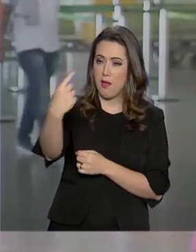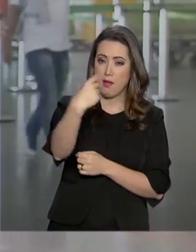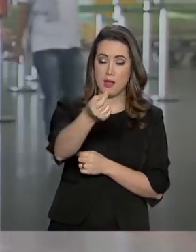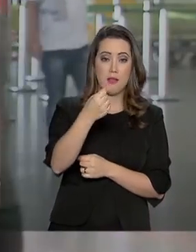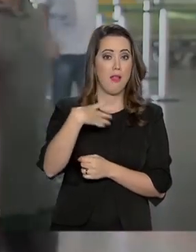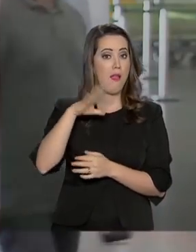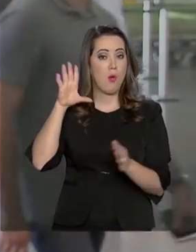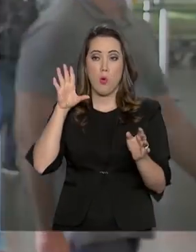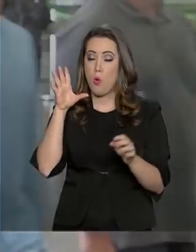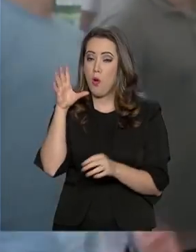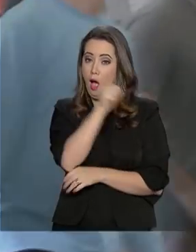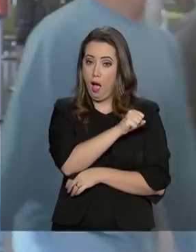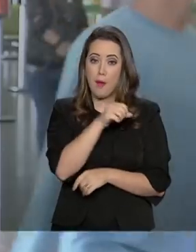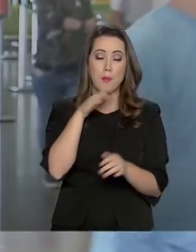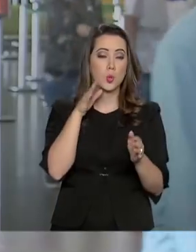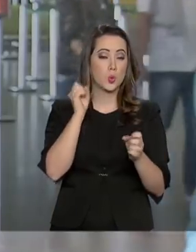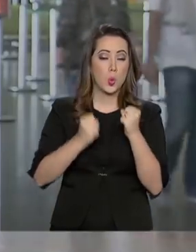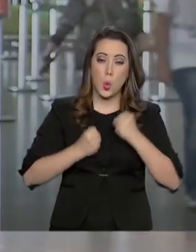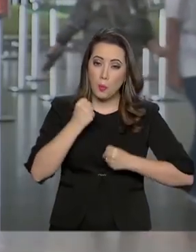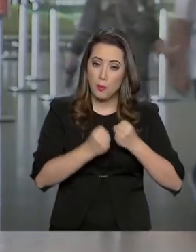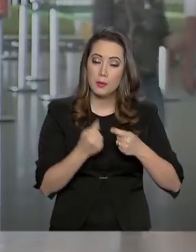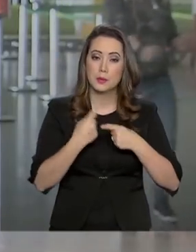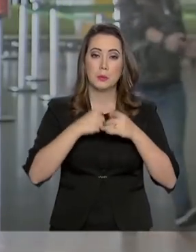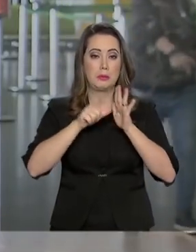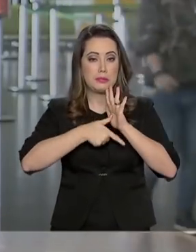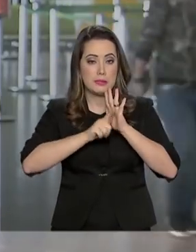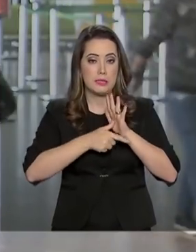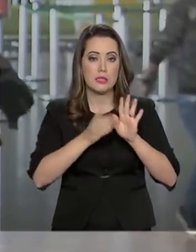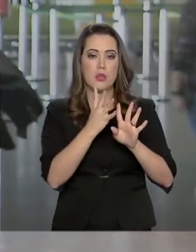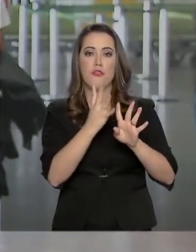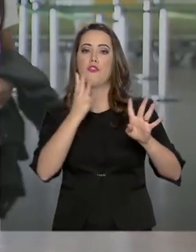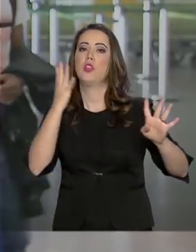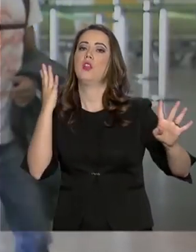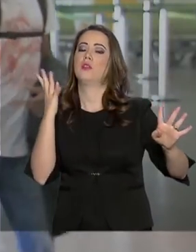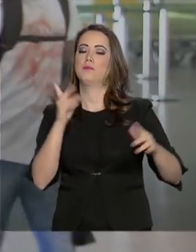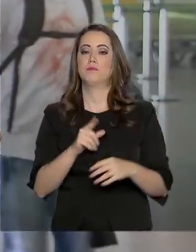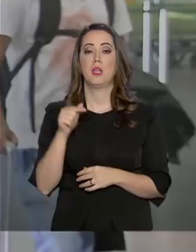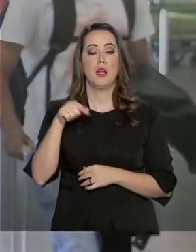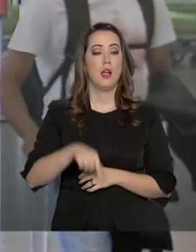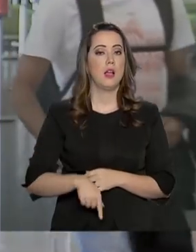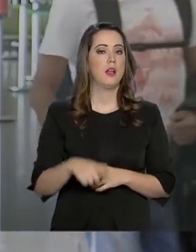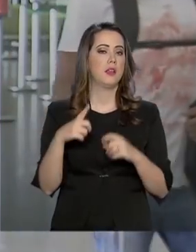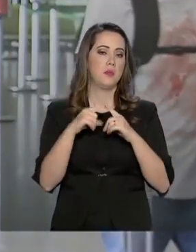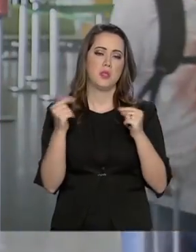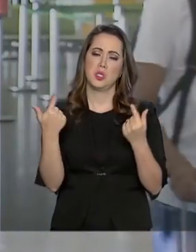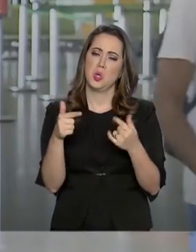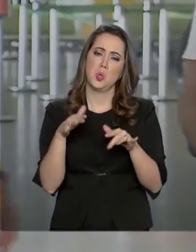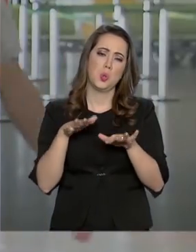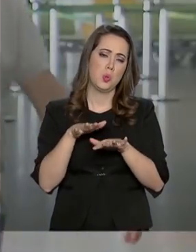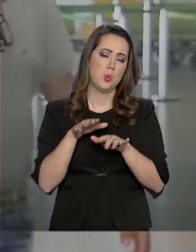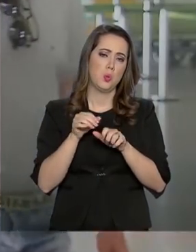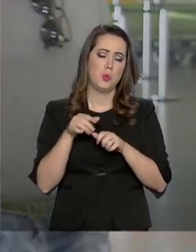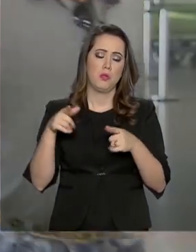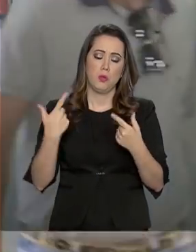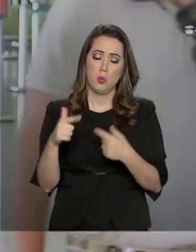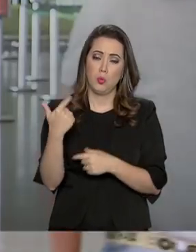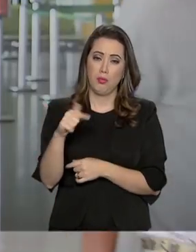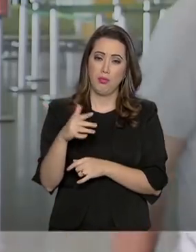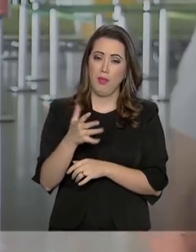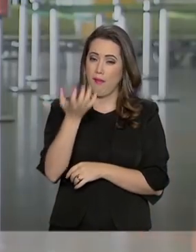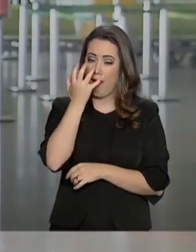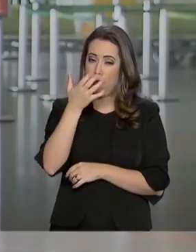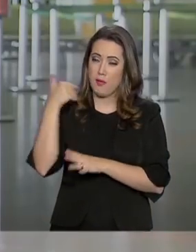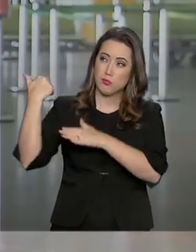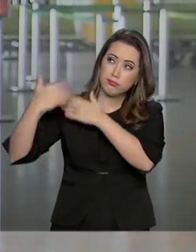atrasada, muitas filas nos guichês das companhias aéreas. Aqui em Brasília não tem tradição de carnaval, por isso o aeroporto internacional